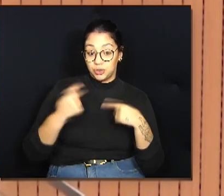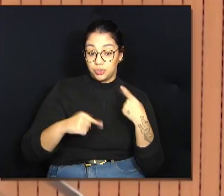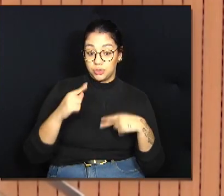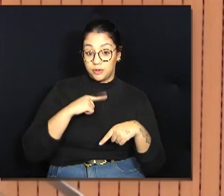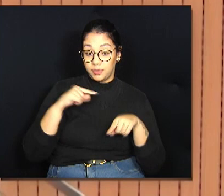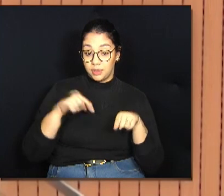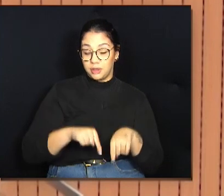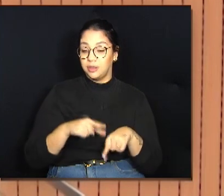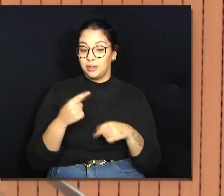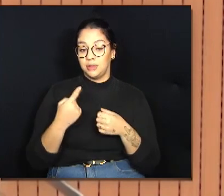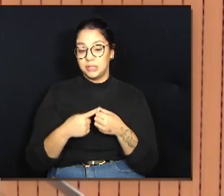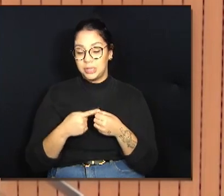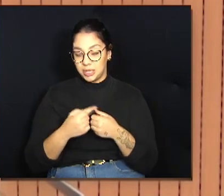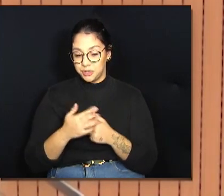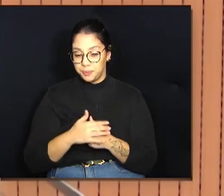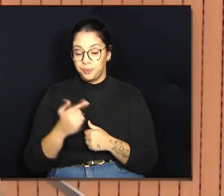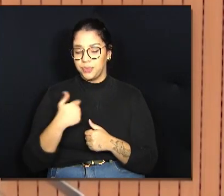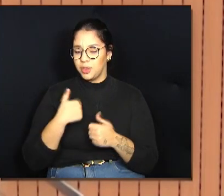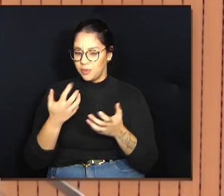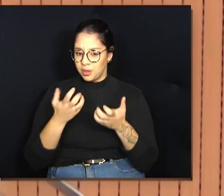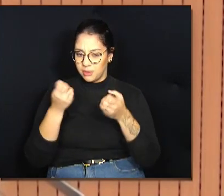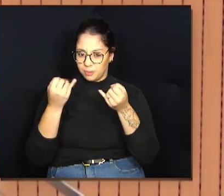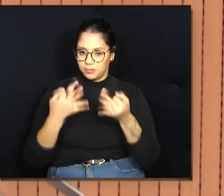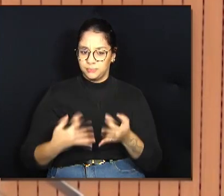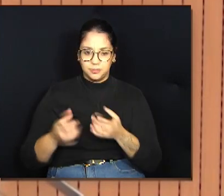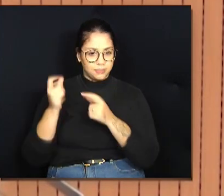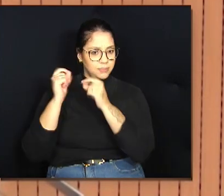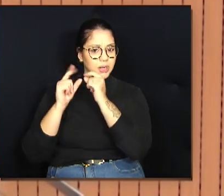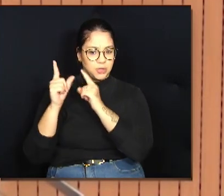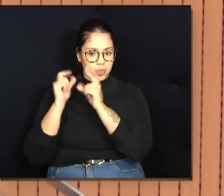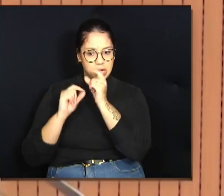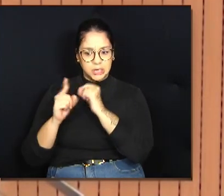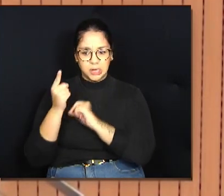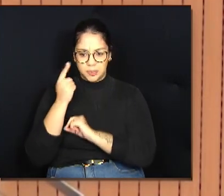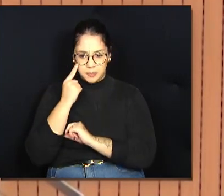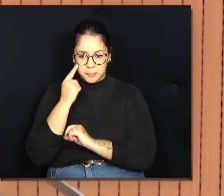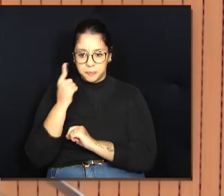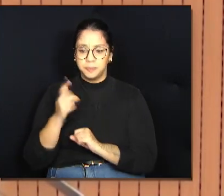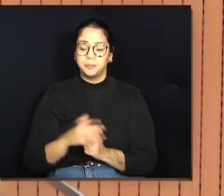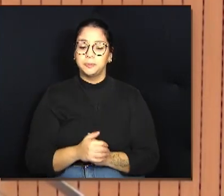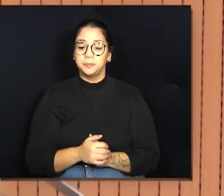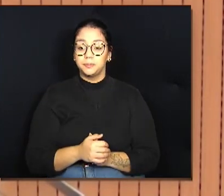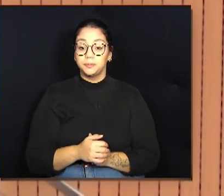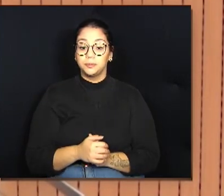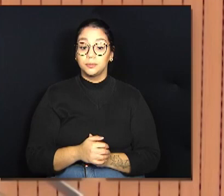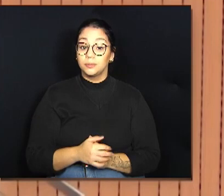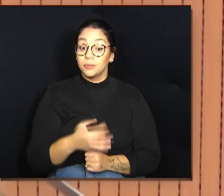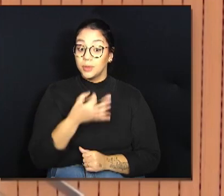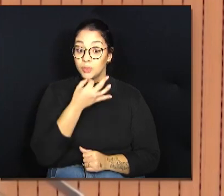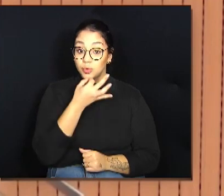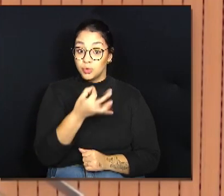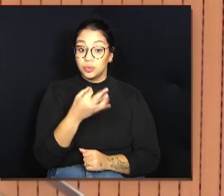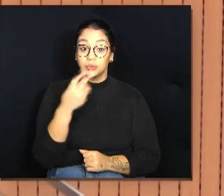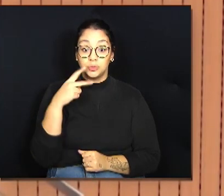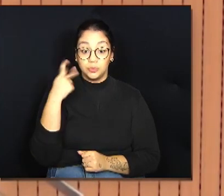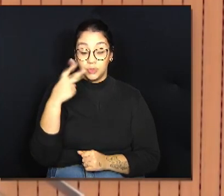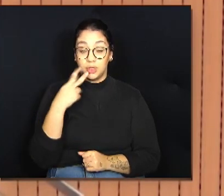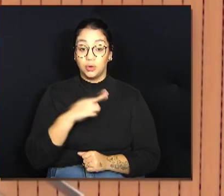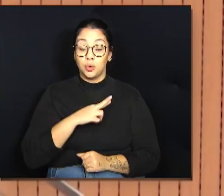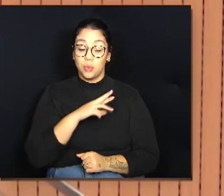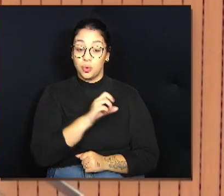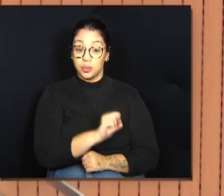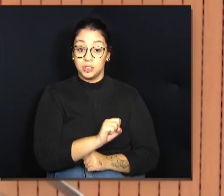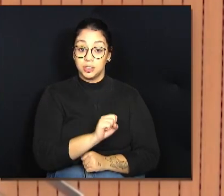E eu quero relatar aqui, vereador Major Jaime, que, sugerindo aí o vereador Rossini, numa das